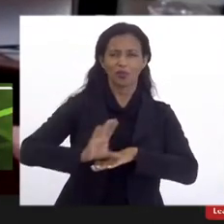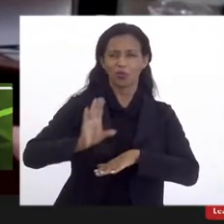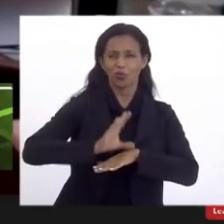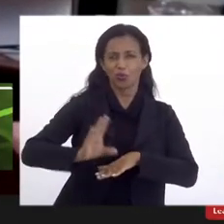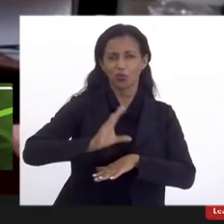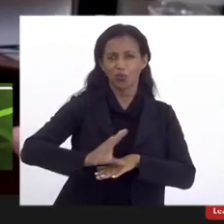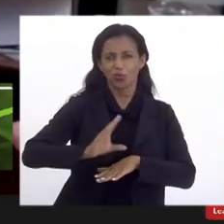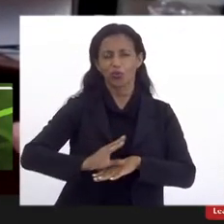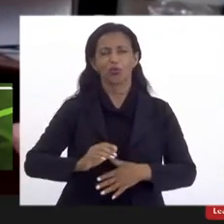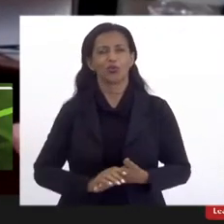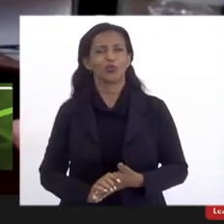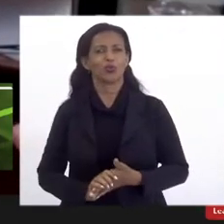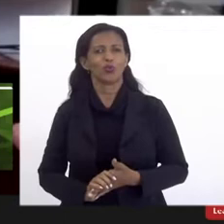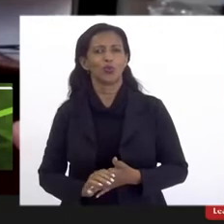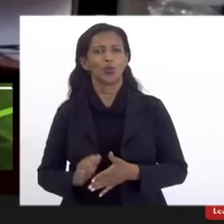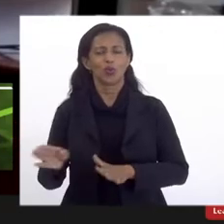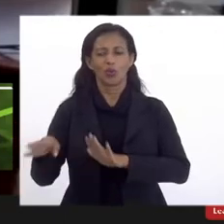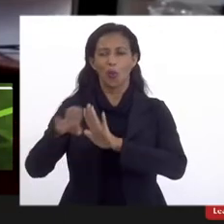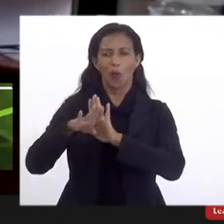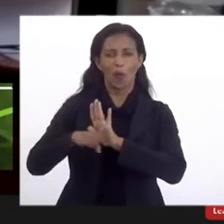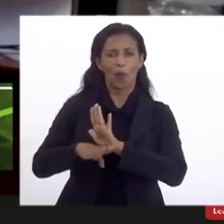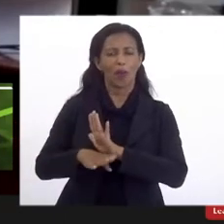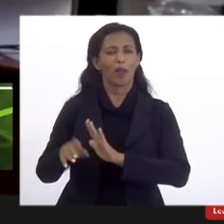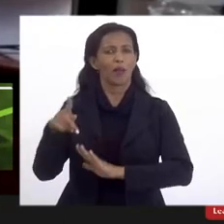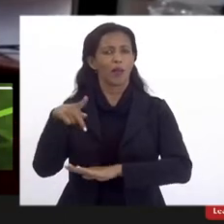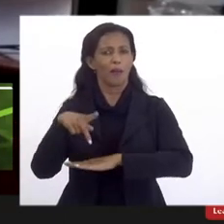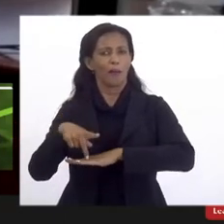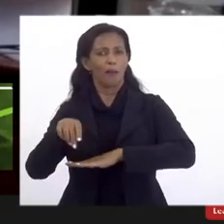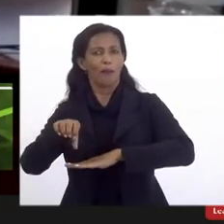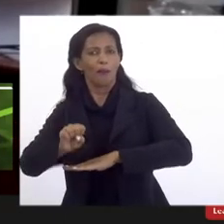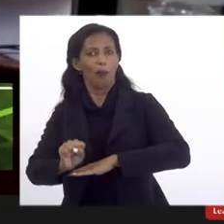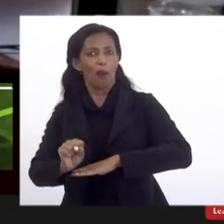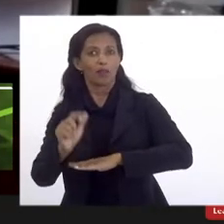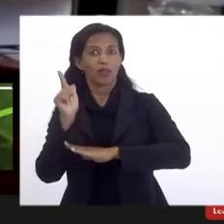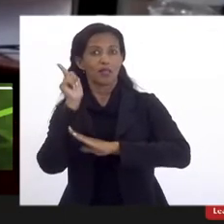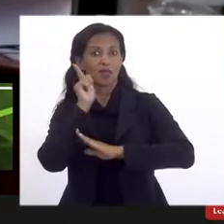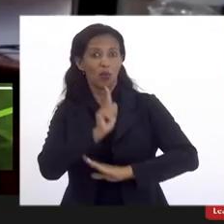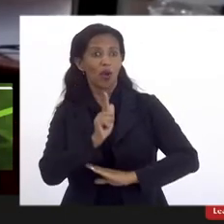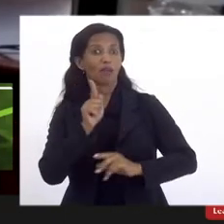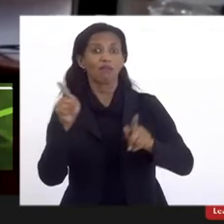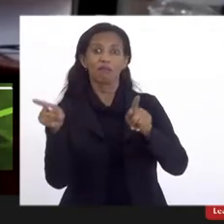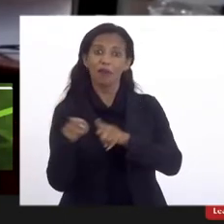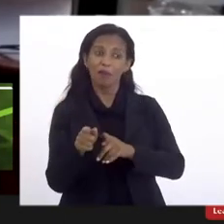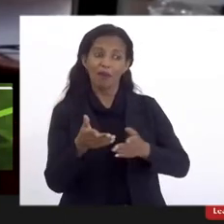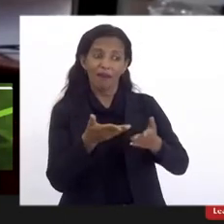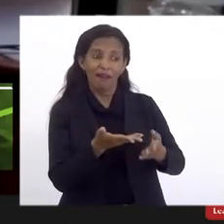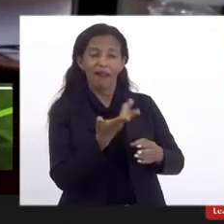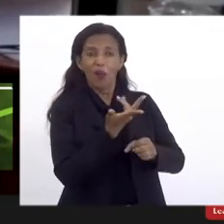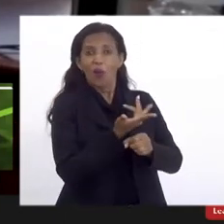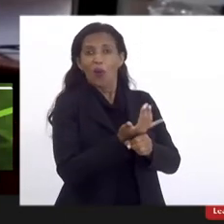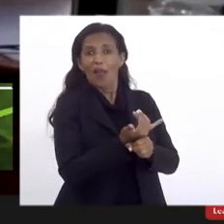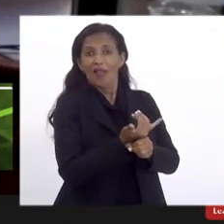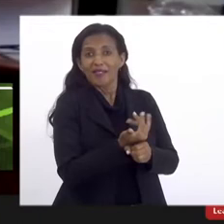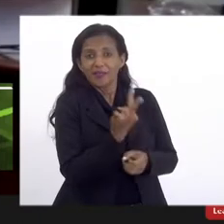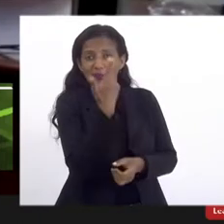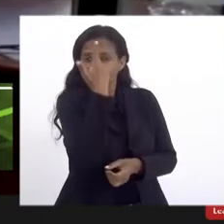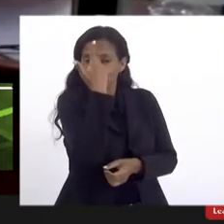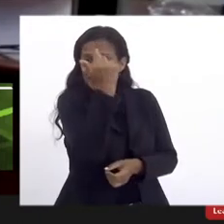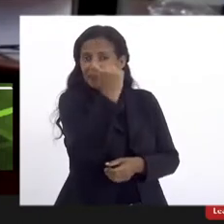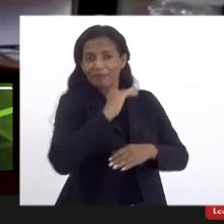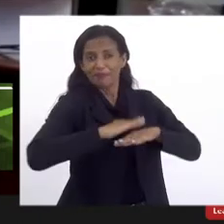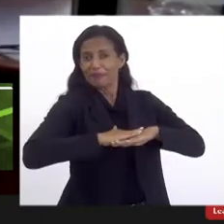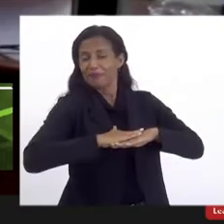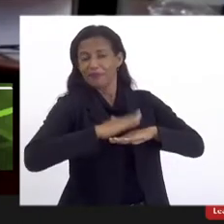dos seus programas de pós-adoação. É um ganho para a UERJ, mais que natural, porque a